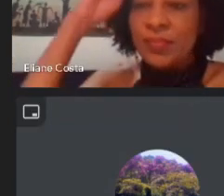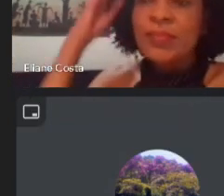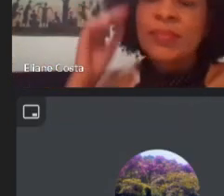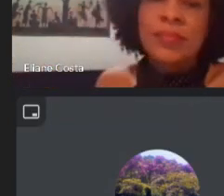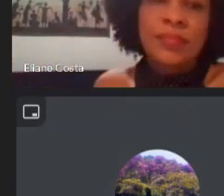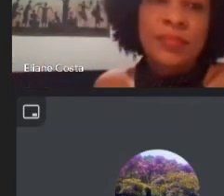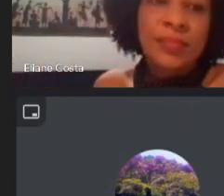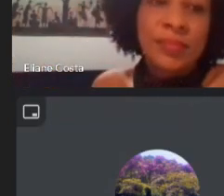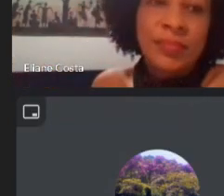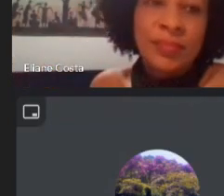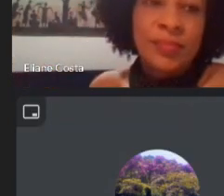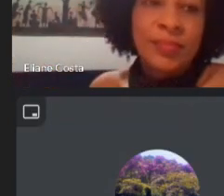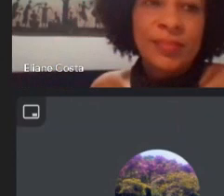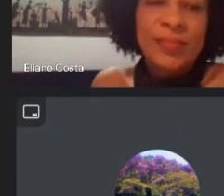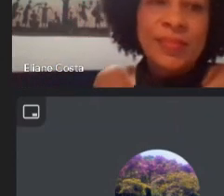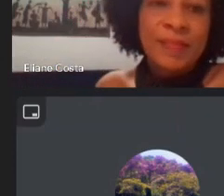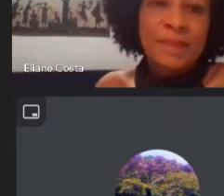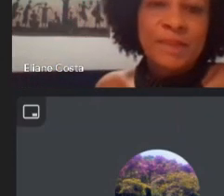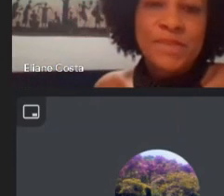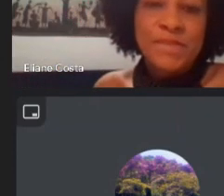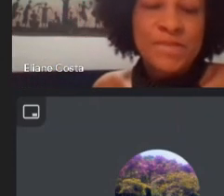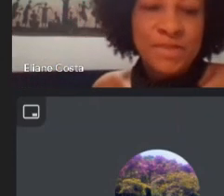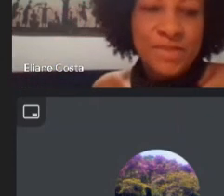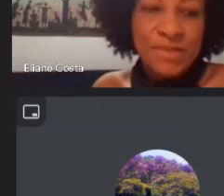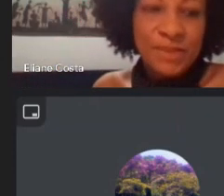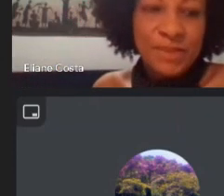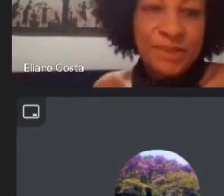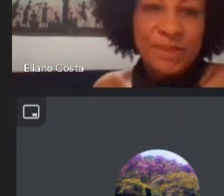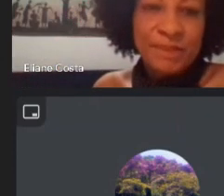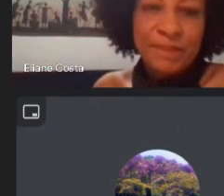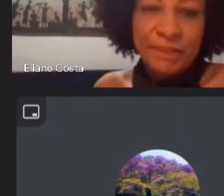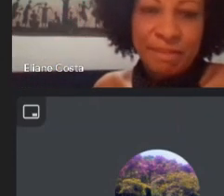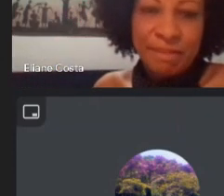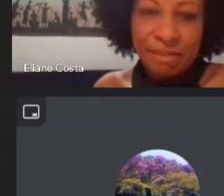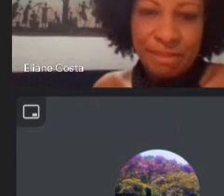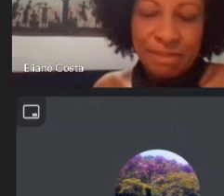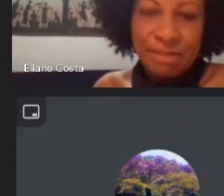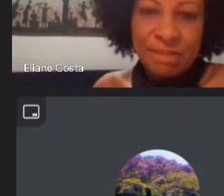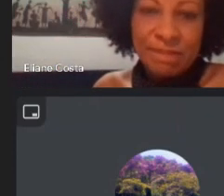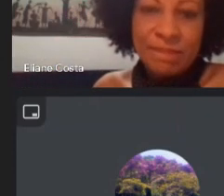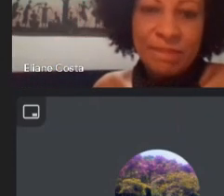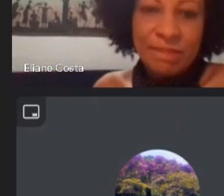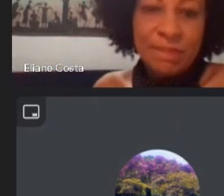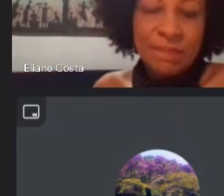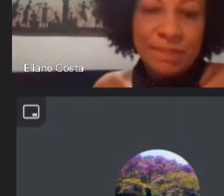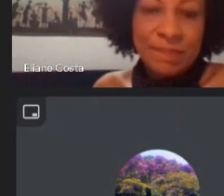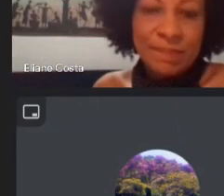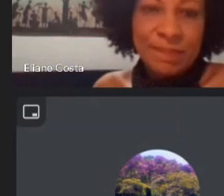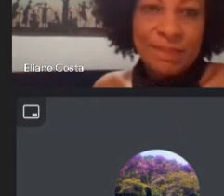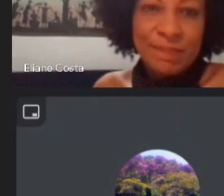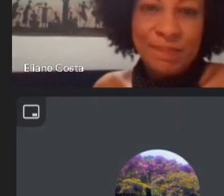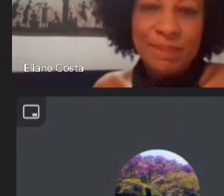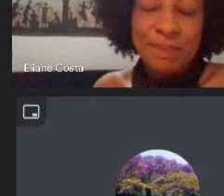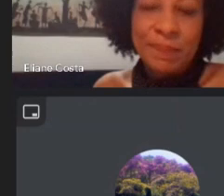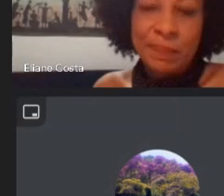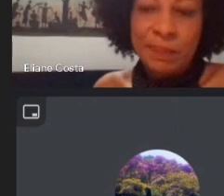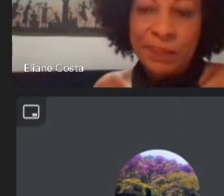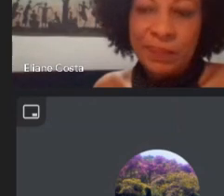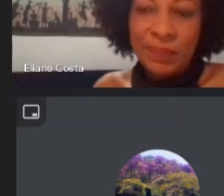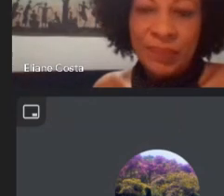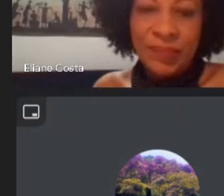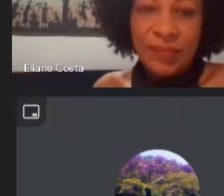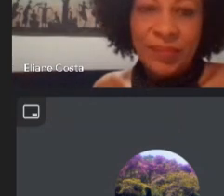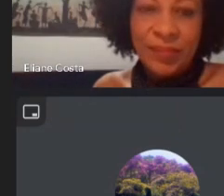a dimensão histórica esse período que que quem veio antes estava então o